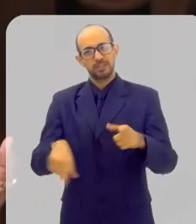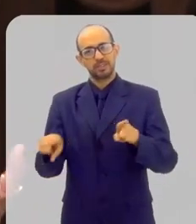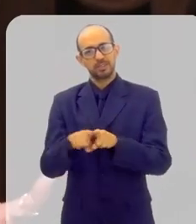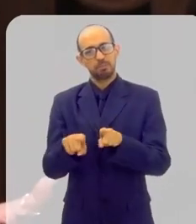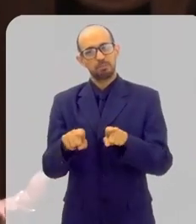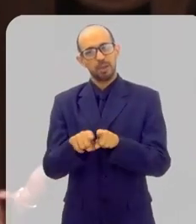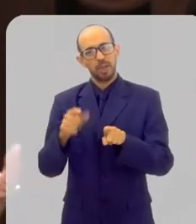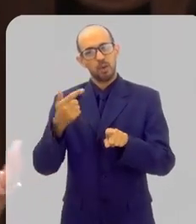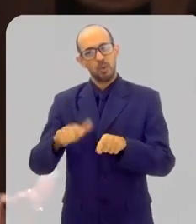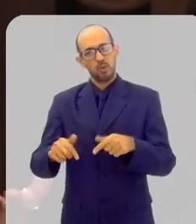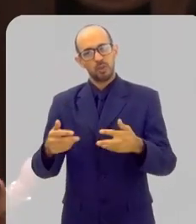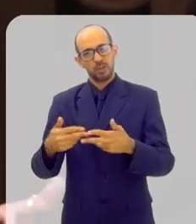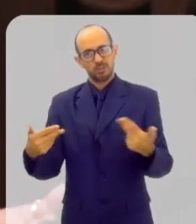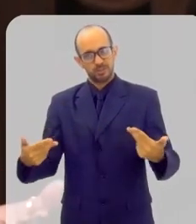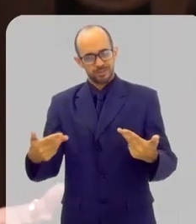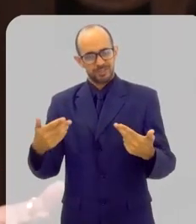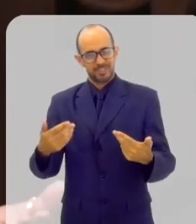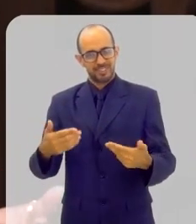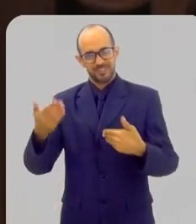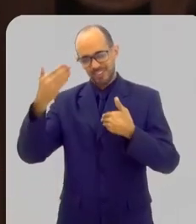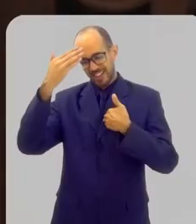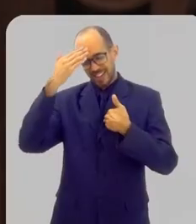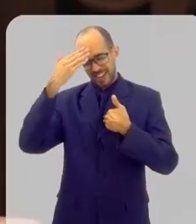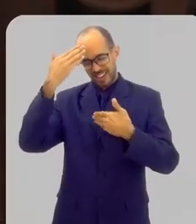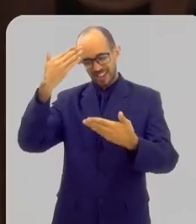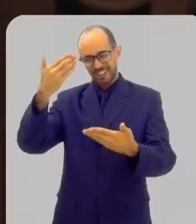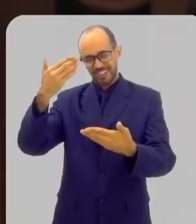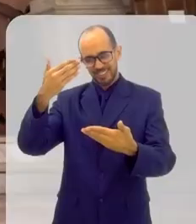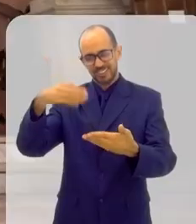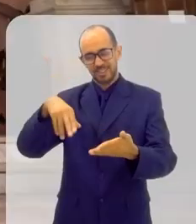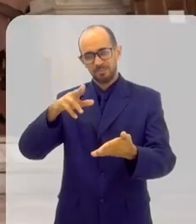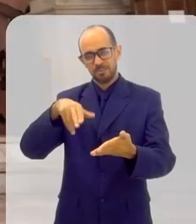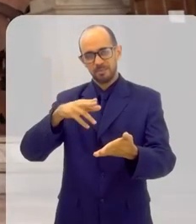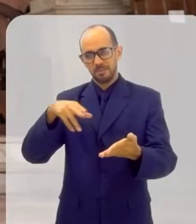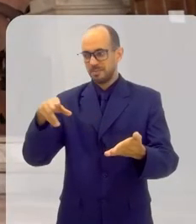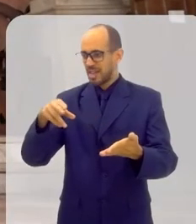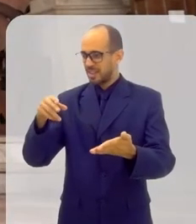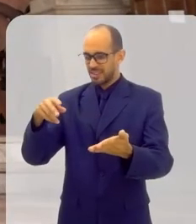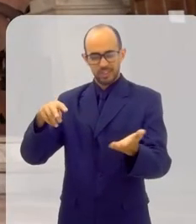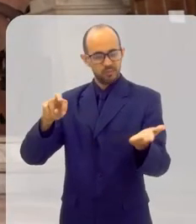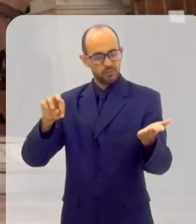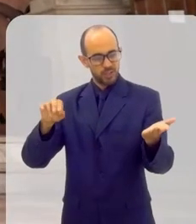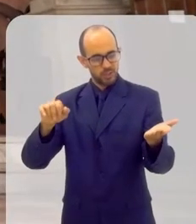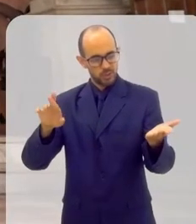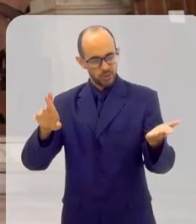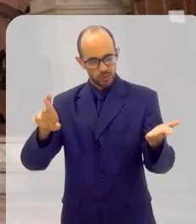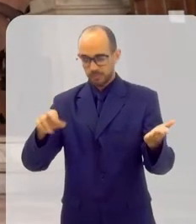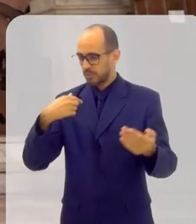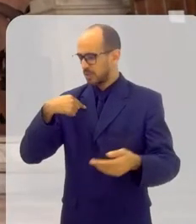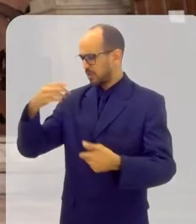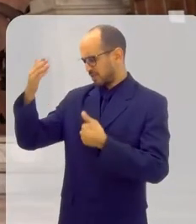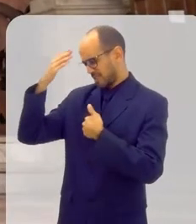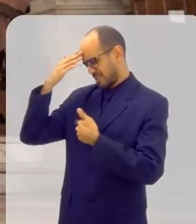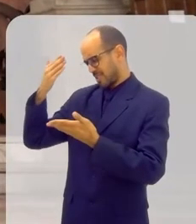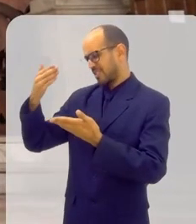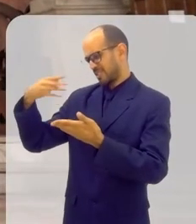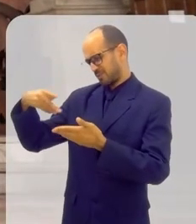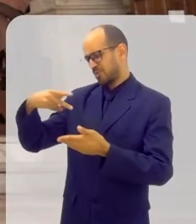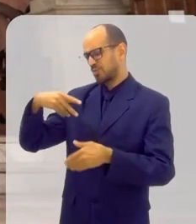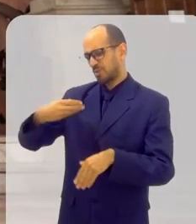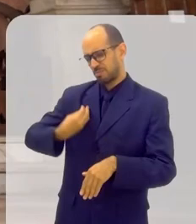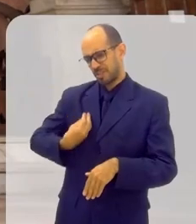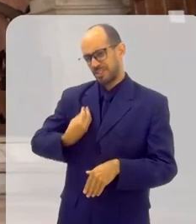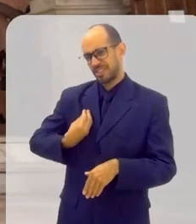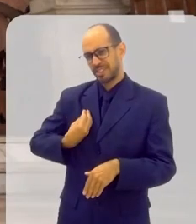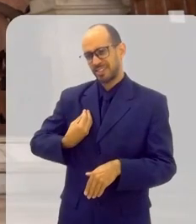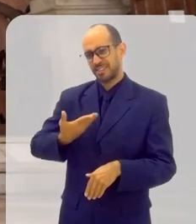outras coisas também que pudemos falar. Quero agradecer muito, padre Vitor. Eu que agradeço pela sua presença amiga,